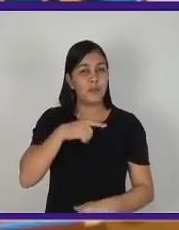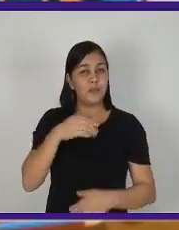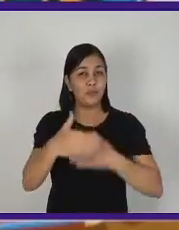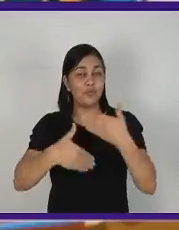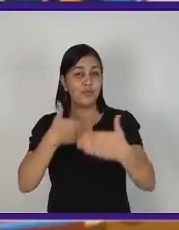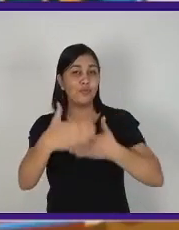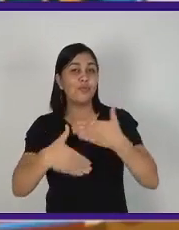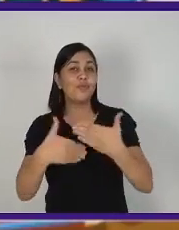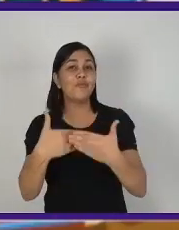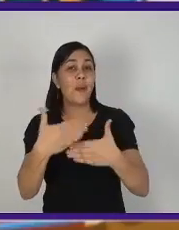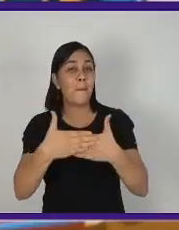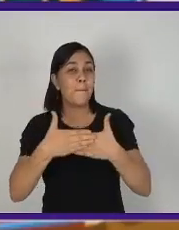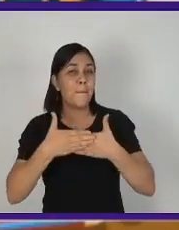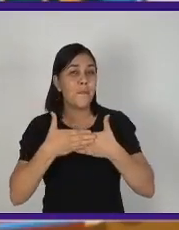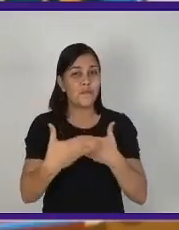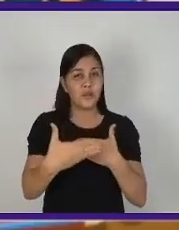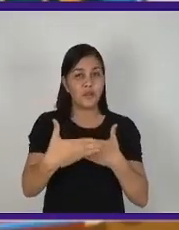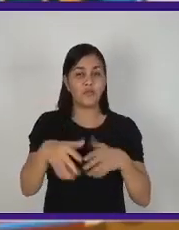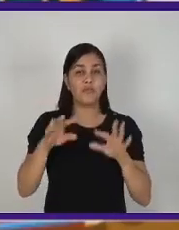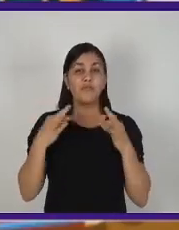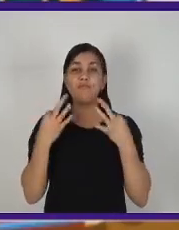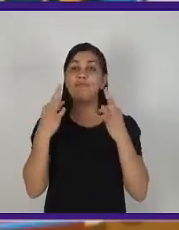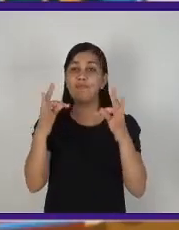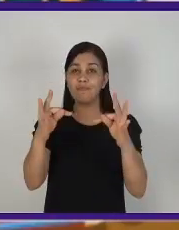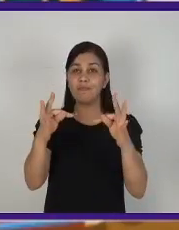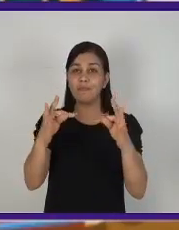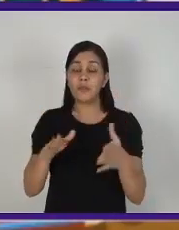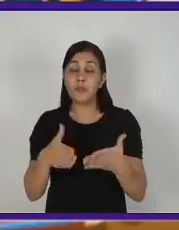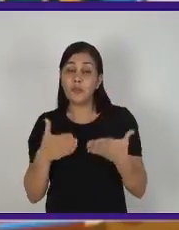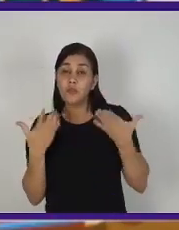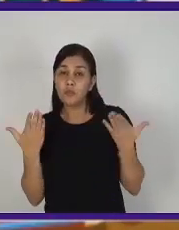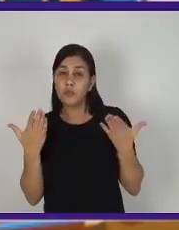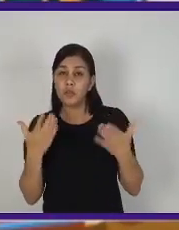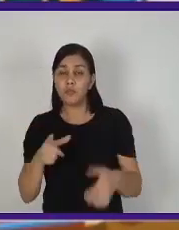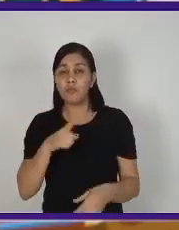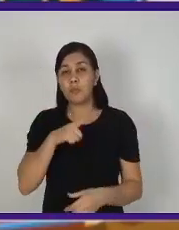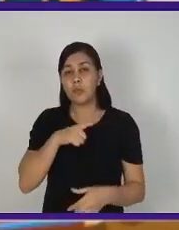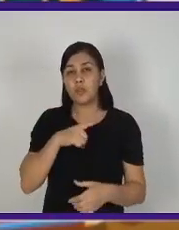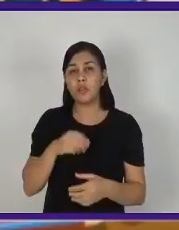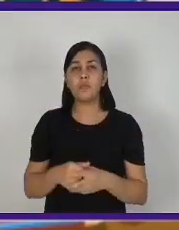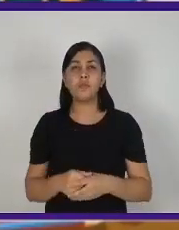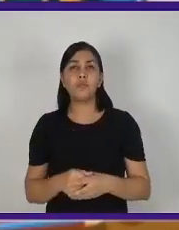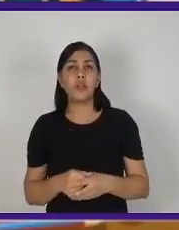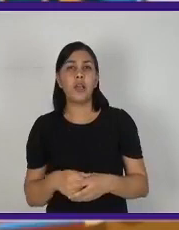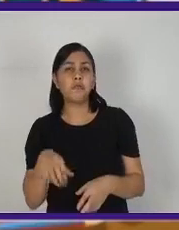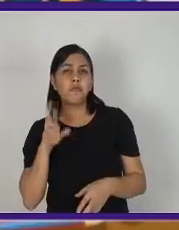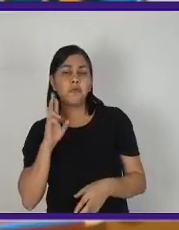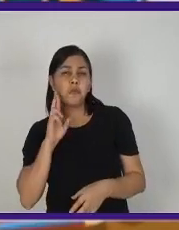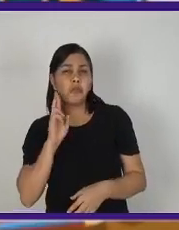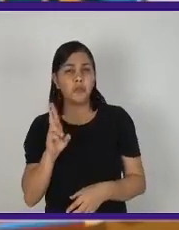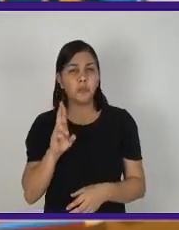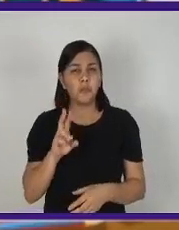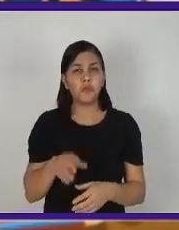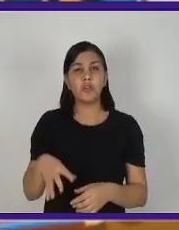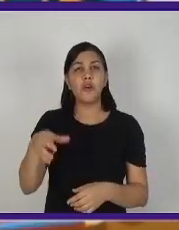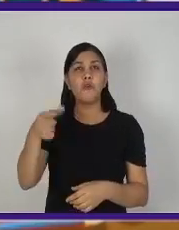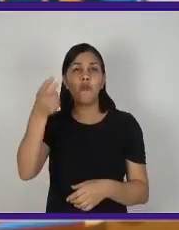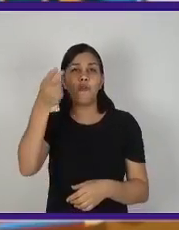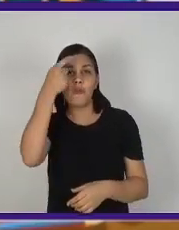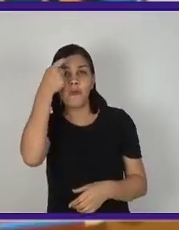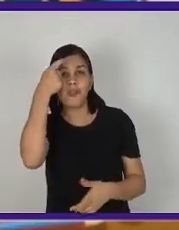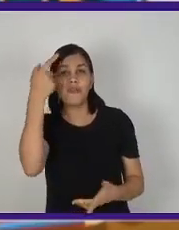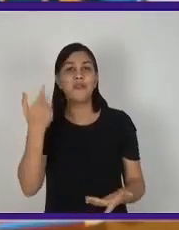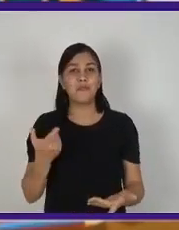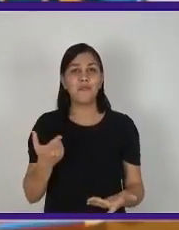avanços proporcionados pela evolução dos meios tecnológicos. Então, a gente tem como resultado uma maior difusão do conhecimento, né?